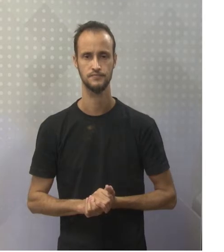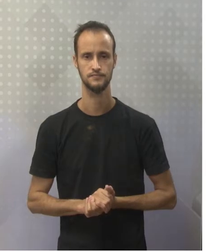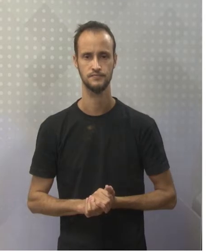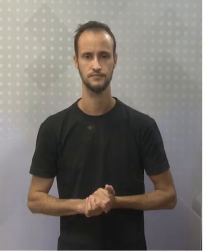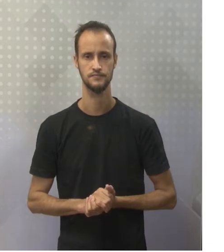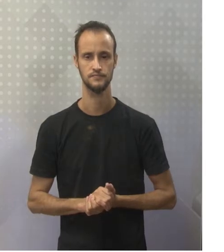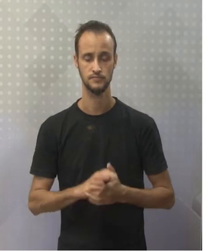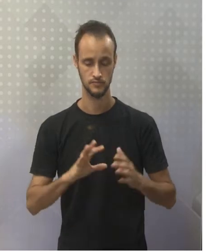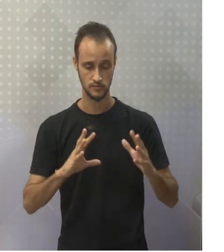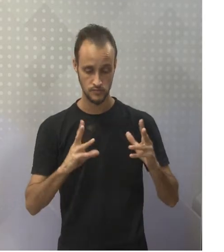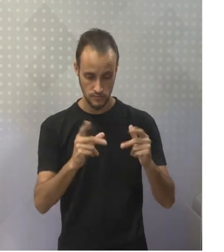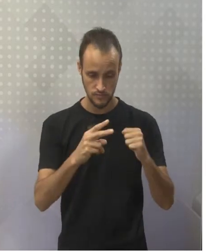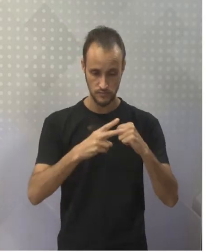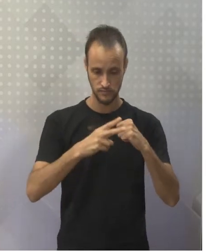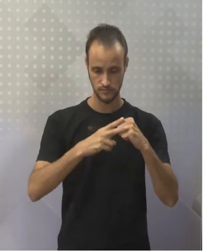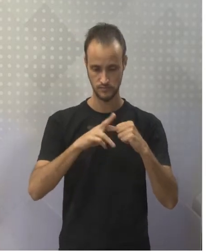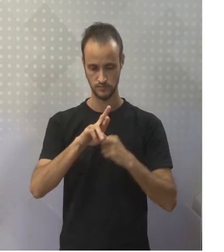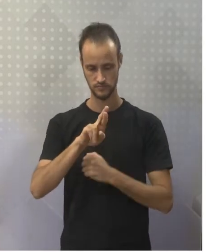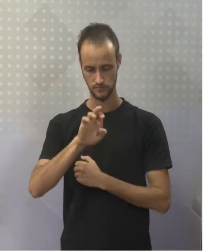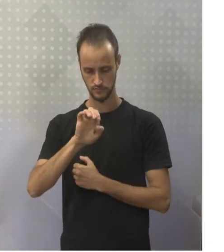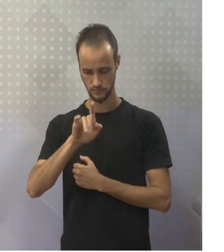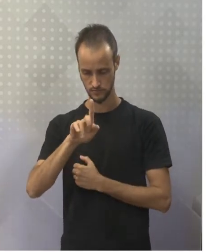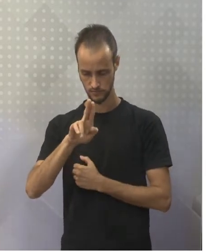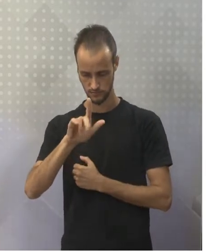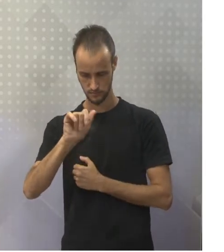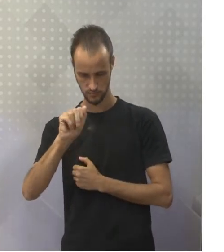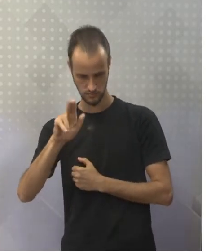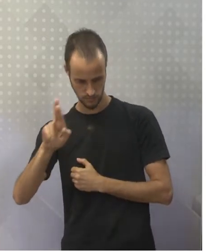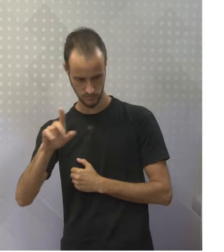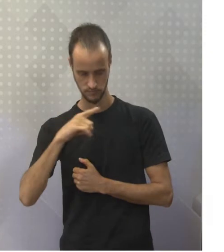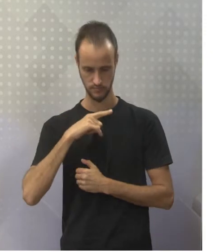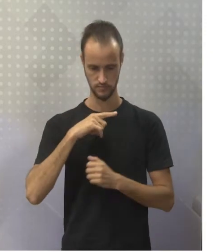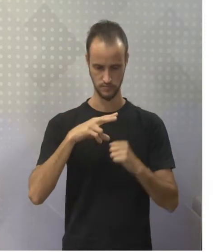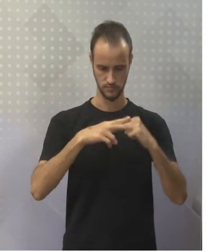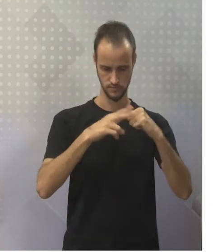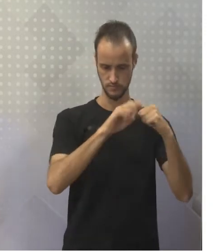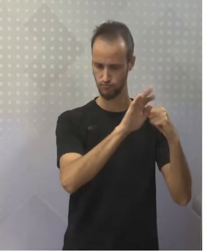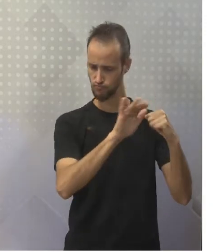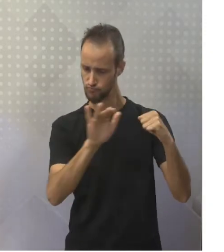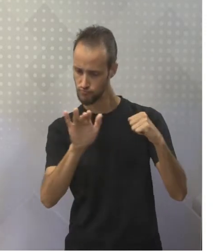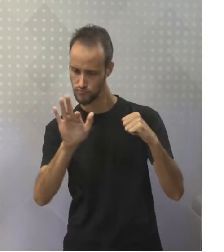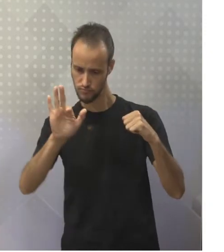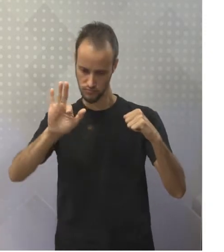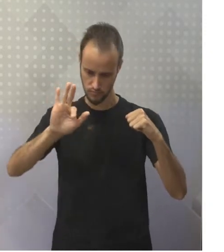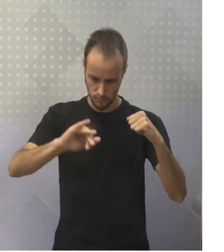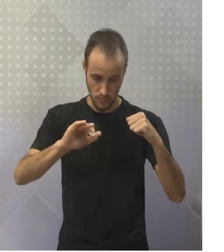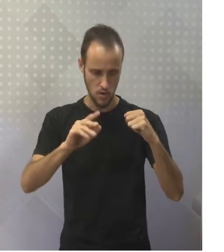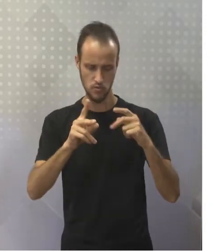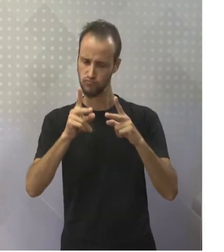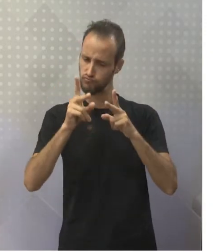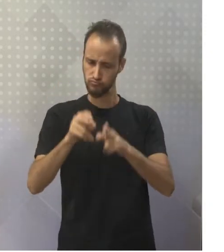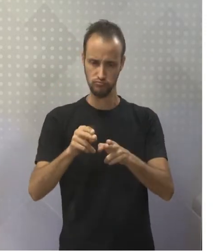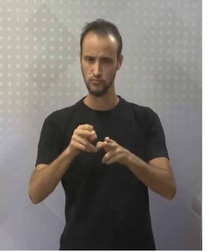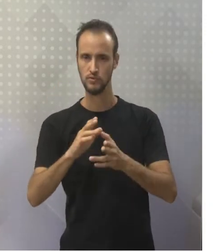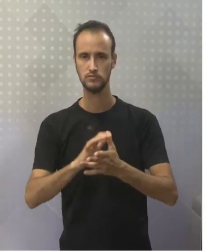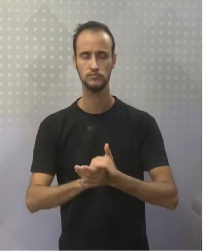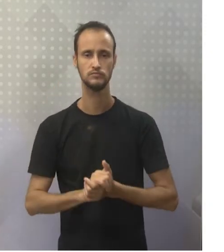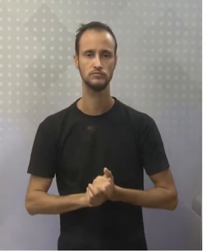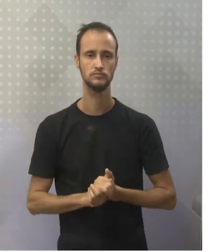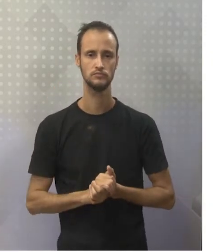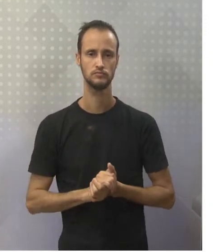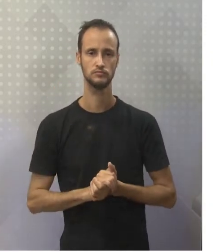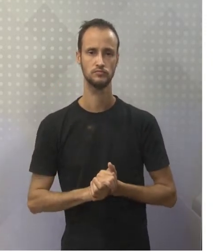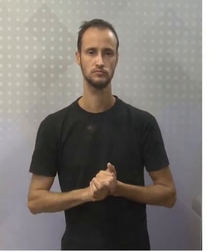Todos os verbos regulares, conservam as mesmas terminações no passado e no participio. Como exemplo aí eu tenho visit,